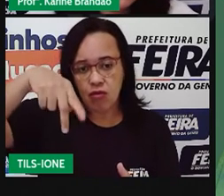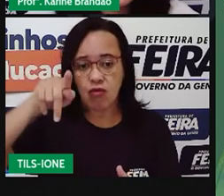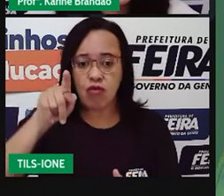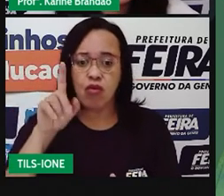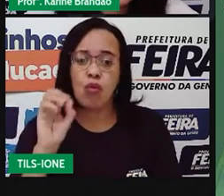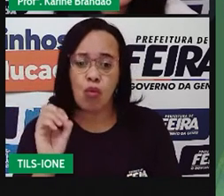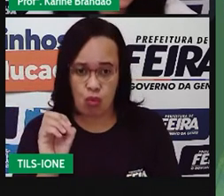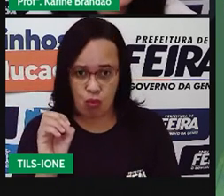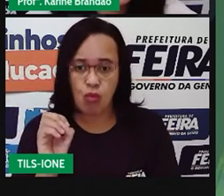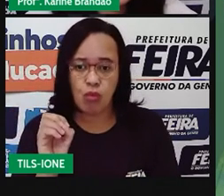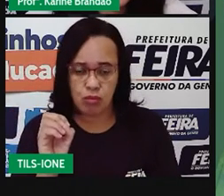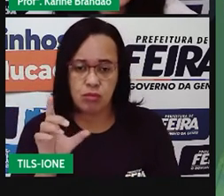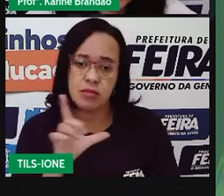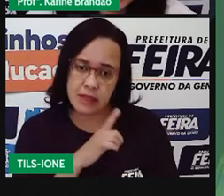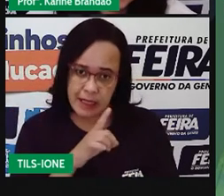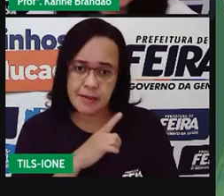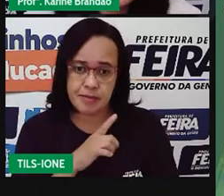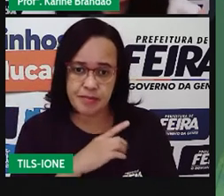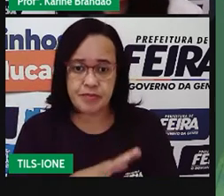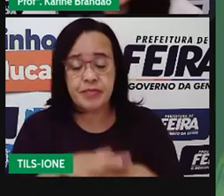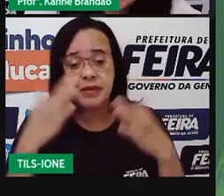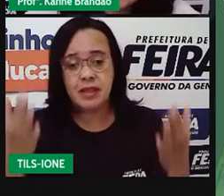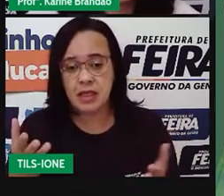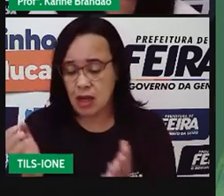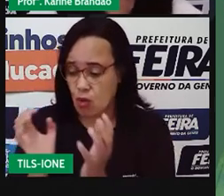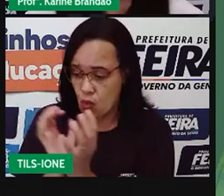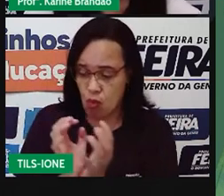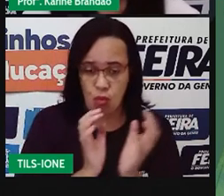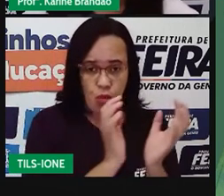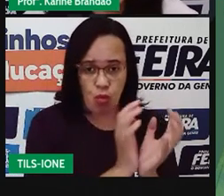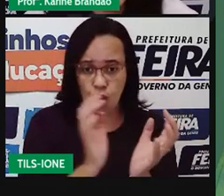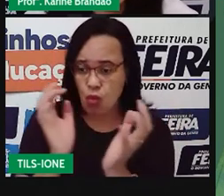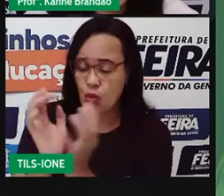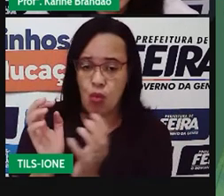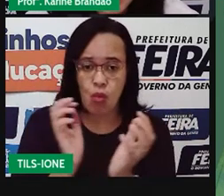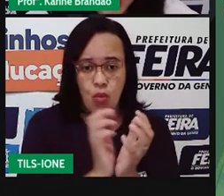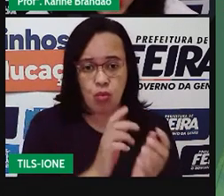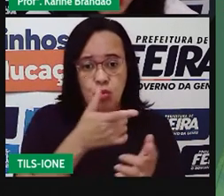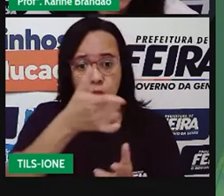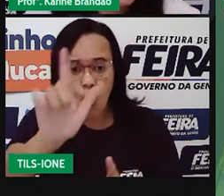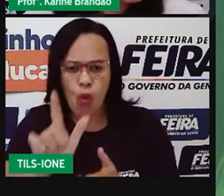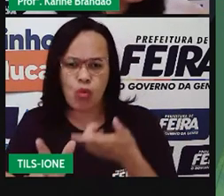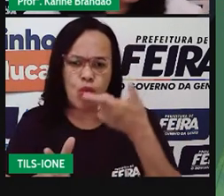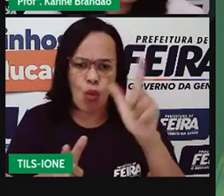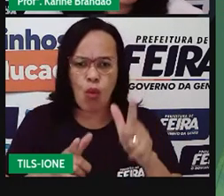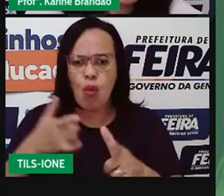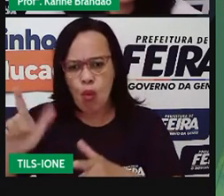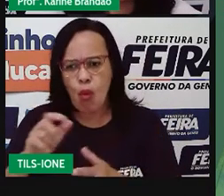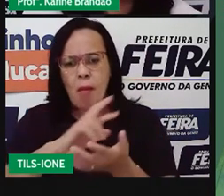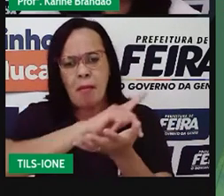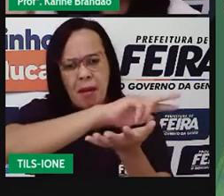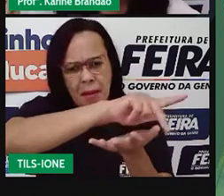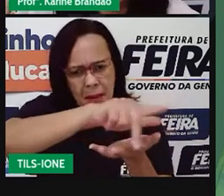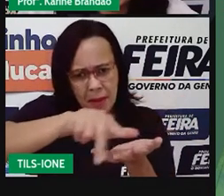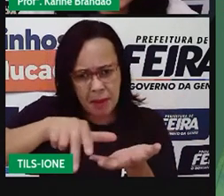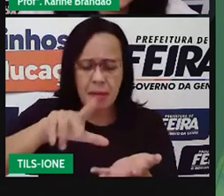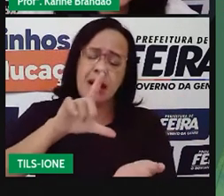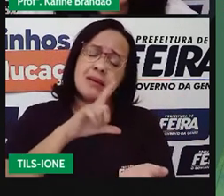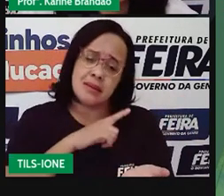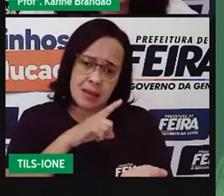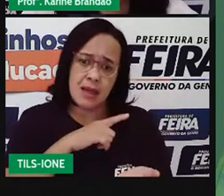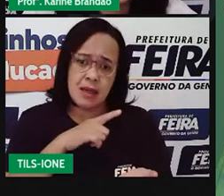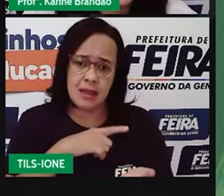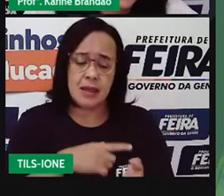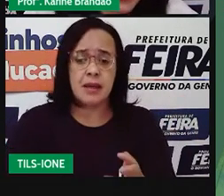seres vivos que também vão sofrer parasitismo. Plantas também podem sofrer parasitismo de fungos, às vezes, de outros,